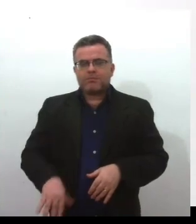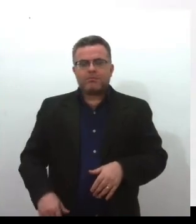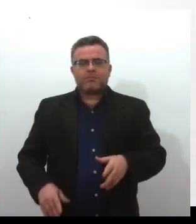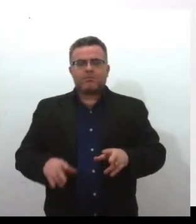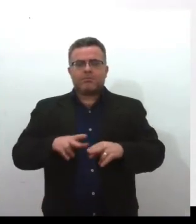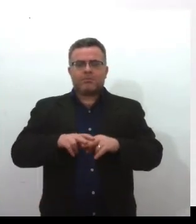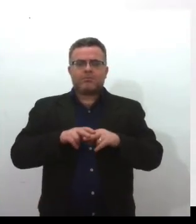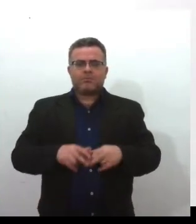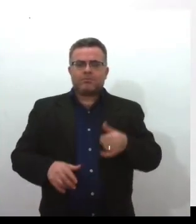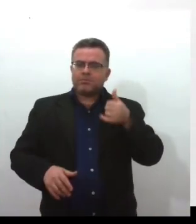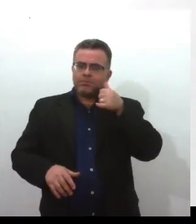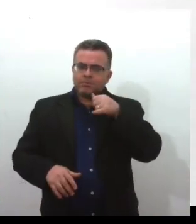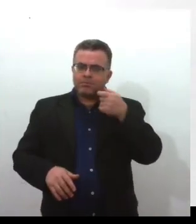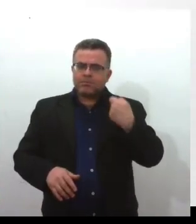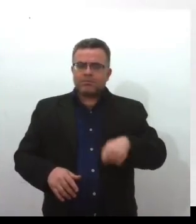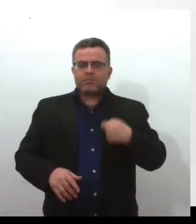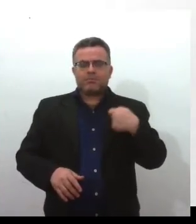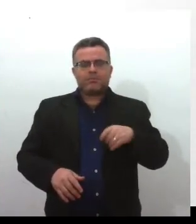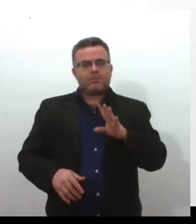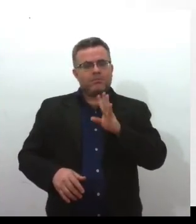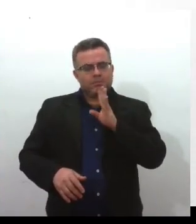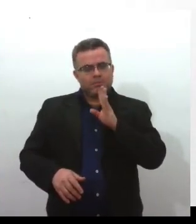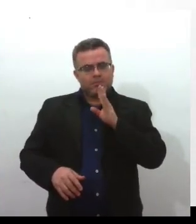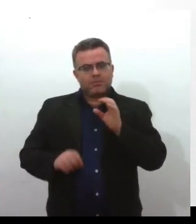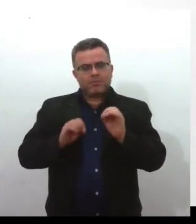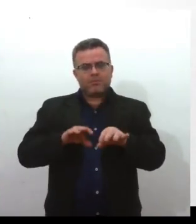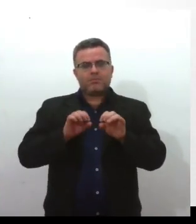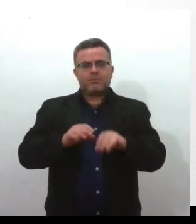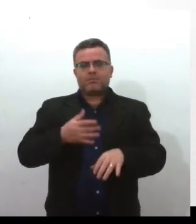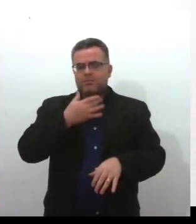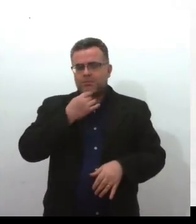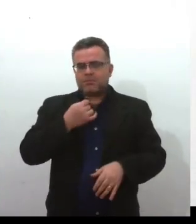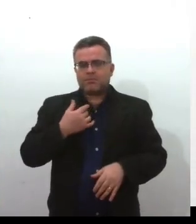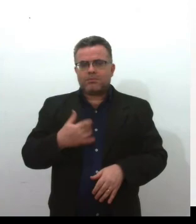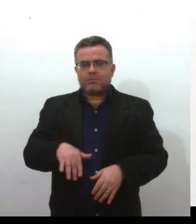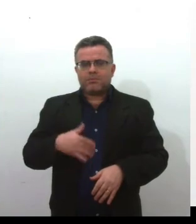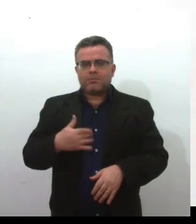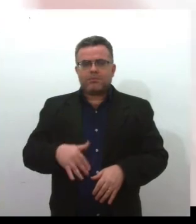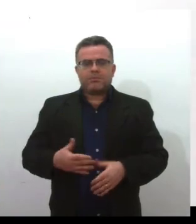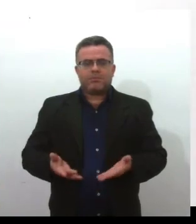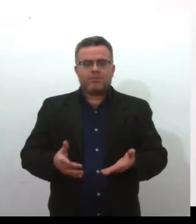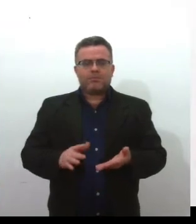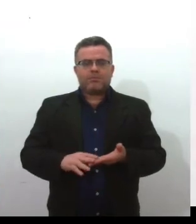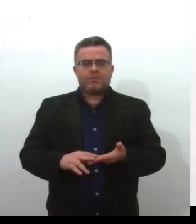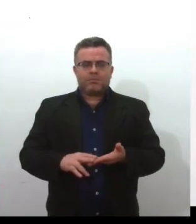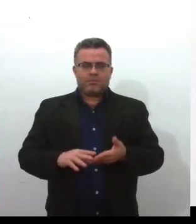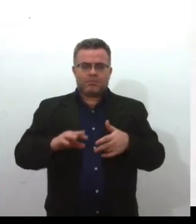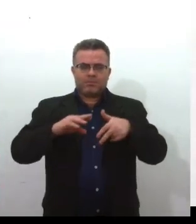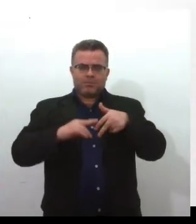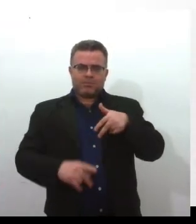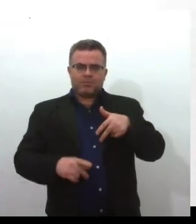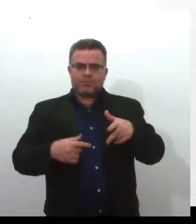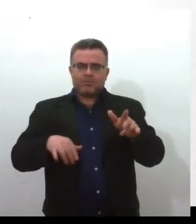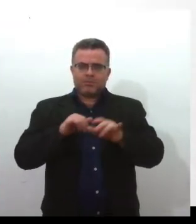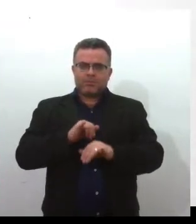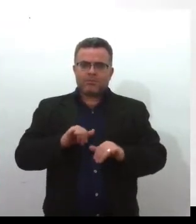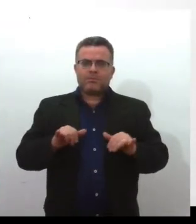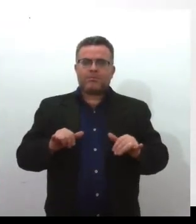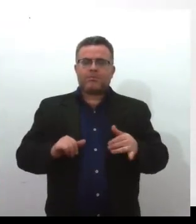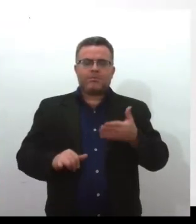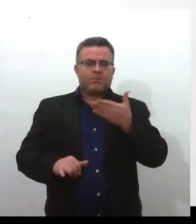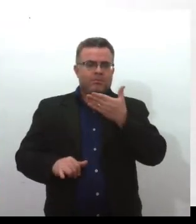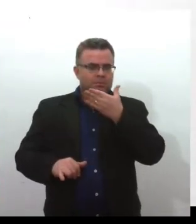conhecimento para educar os homens. Exatamente. Ela dizia isso, se os homens